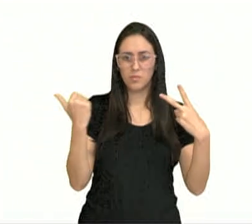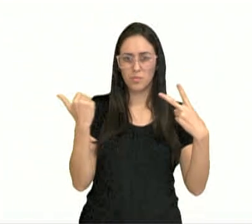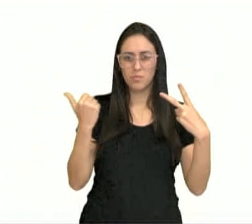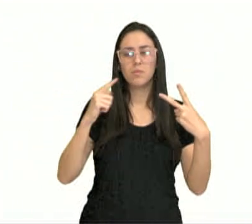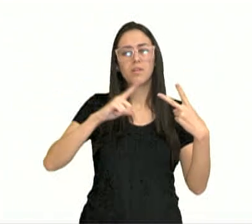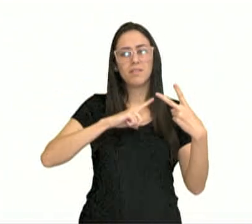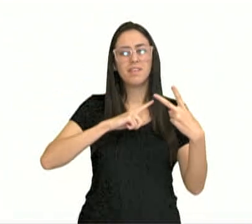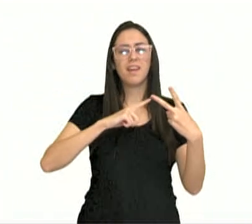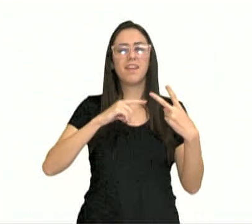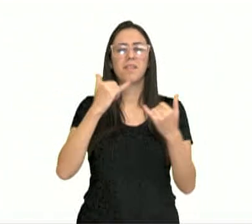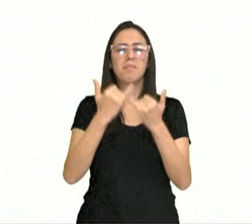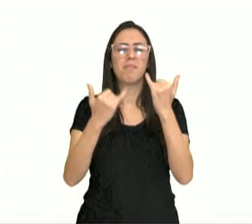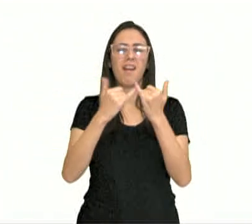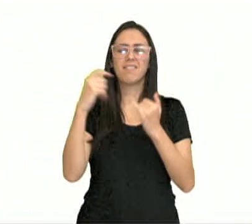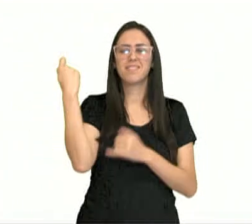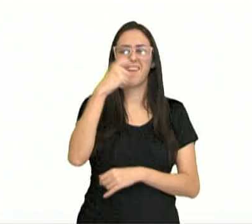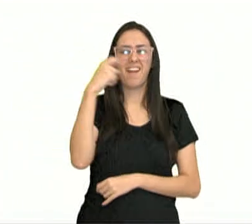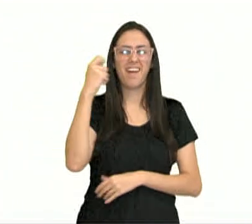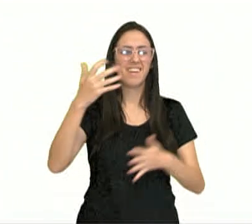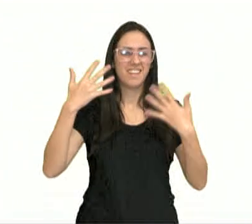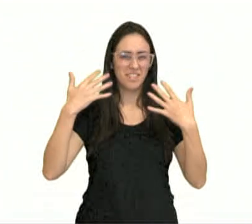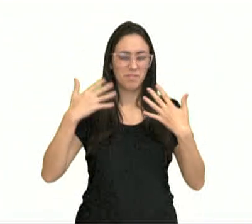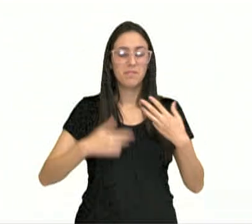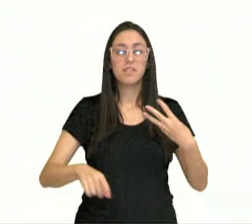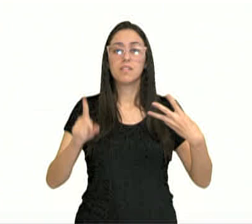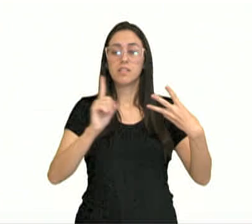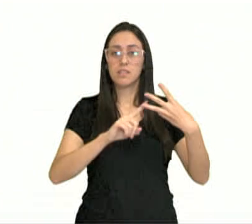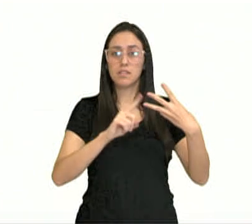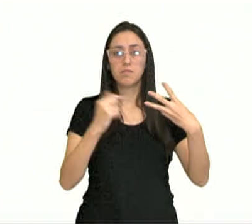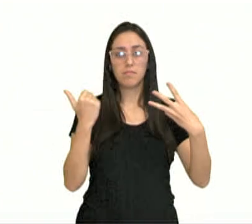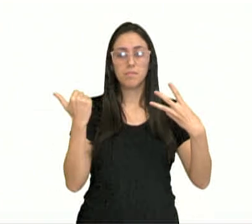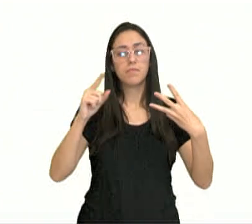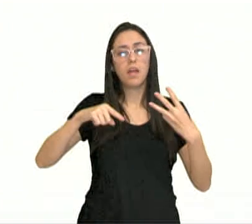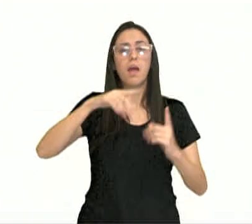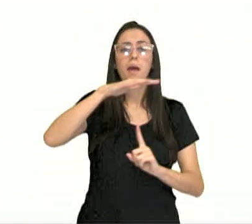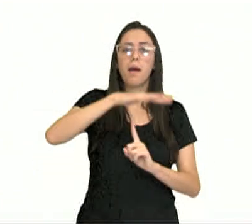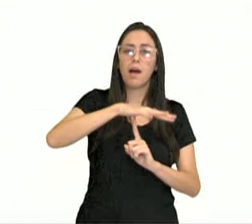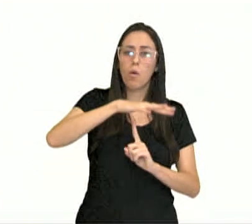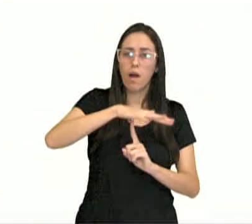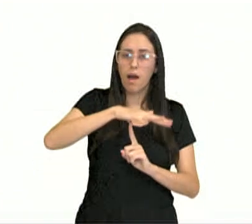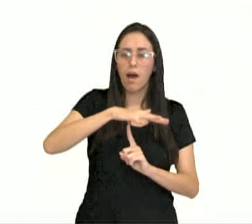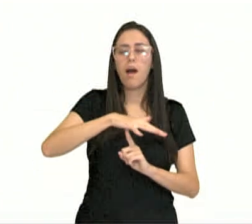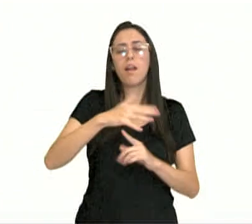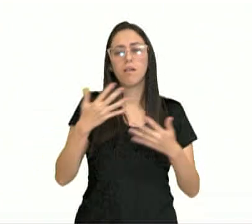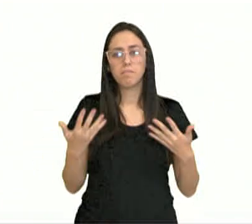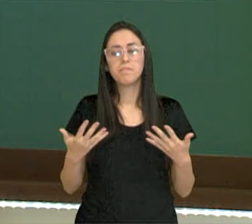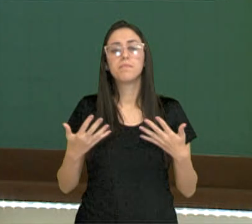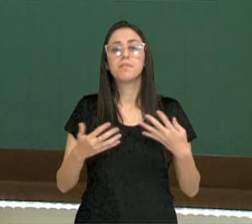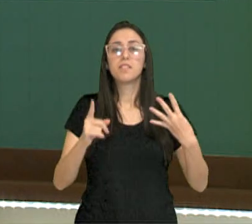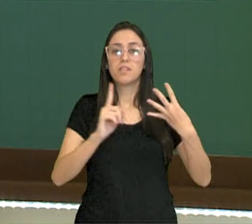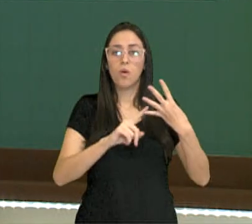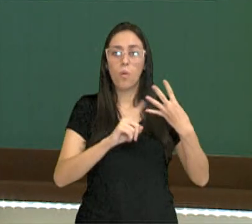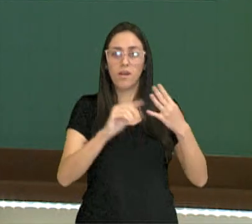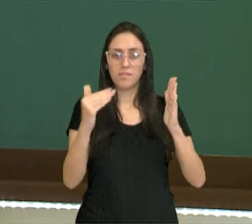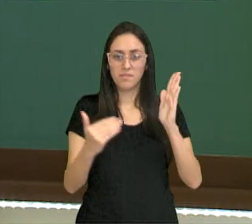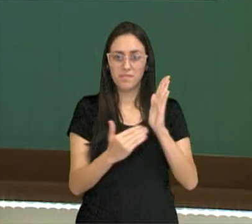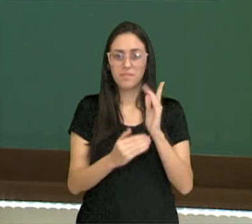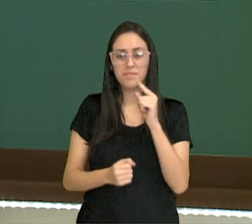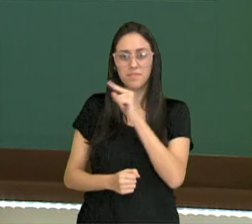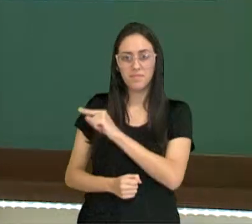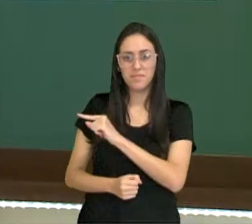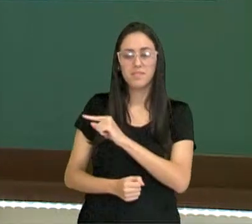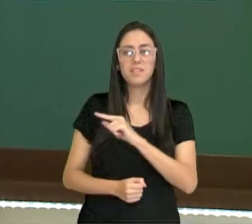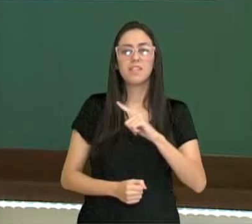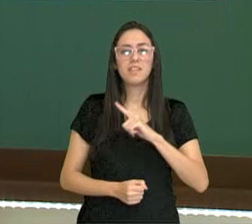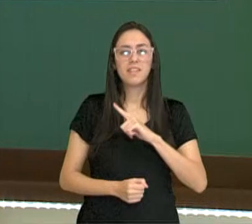lembram leque. As coniferófitas, que são as coníferas, o pinheiro, a araucária. E as guinetófitas, árvores e